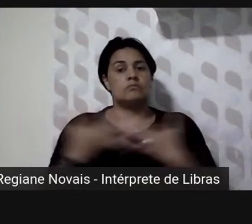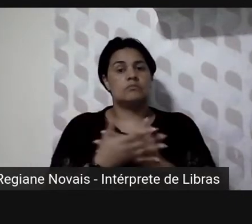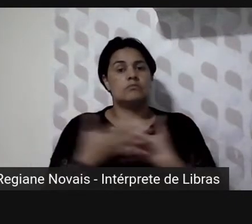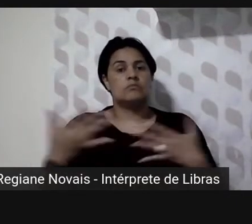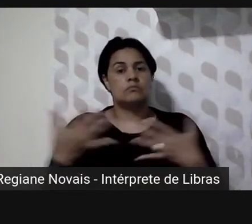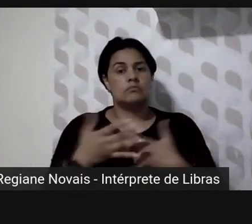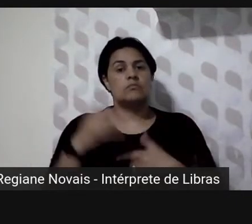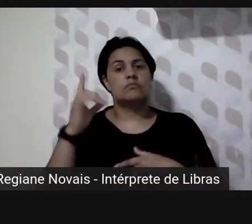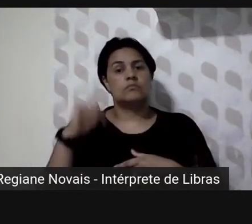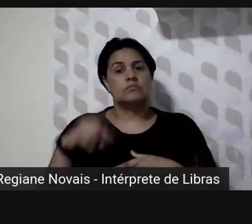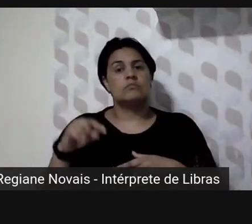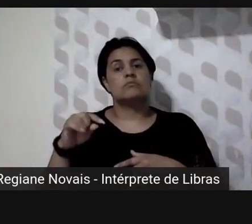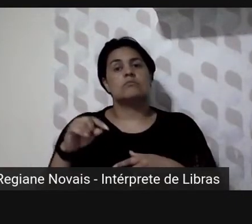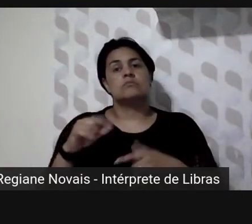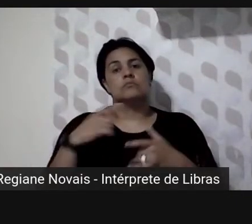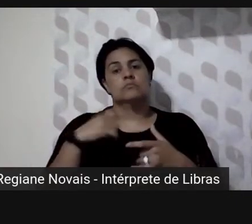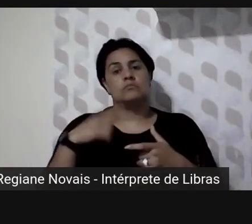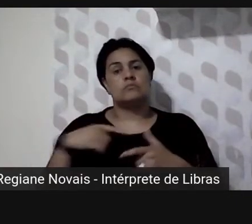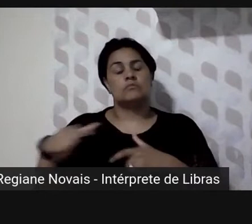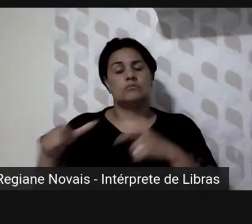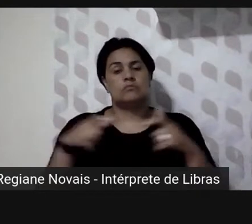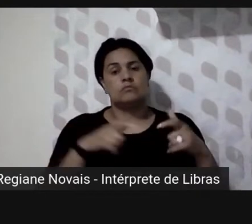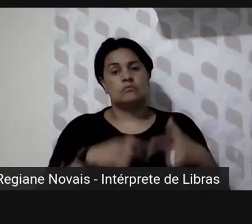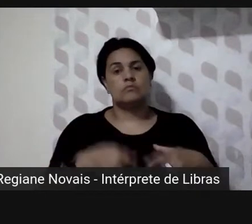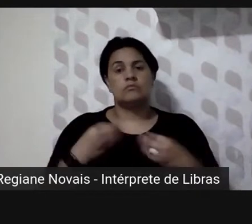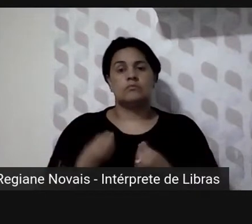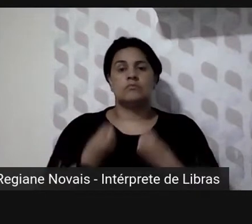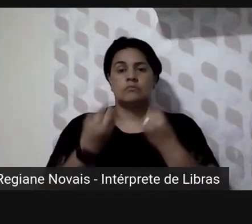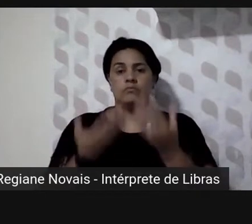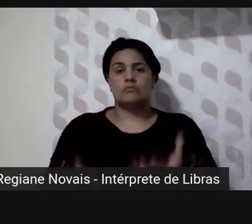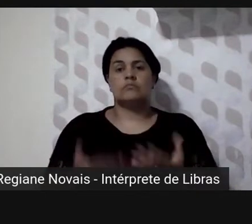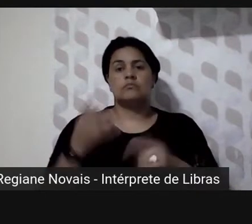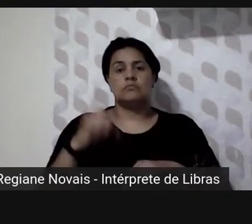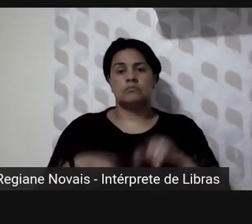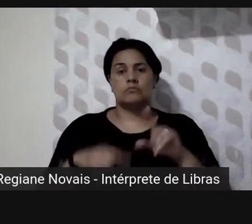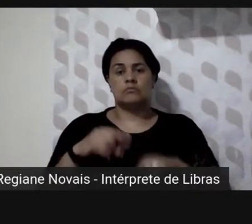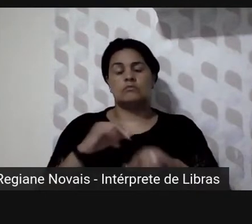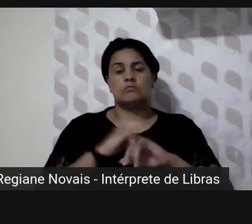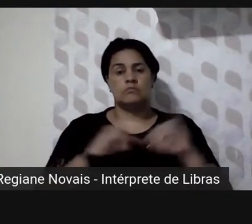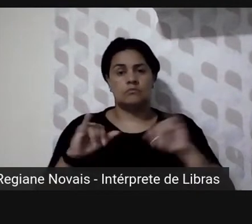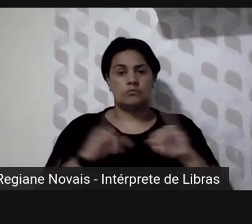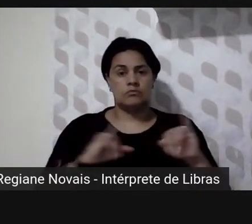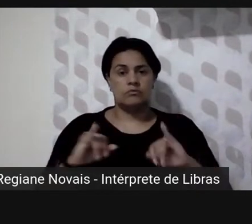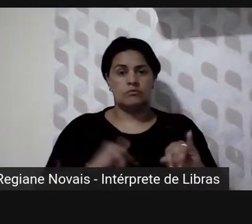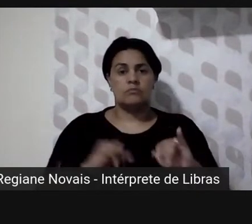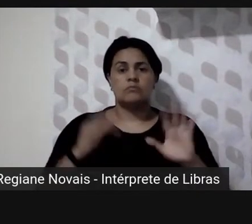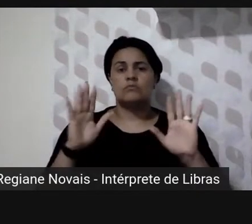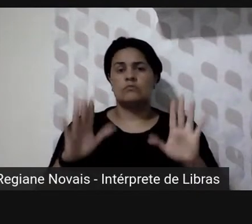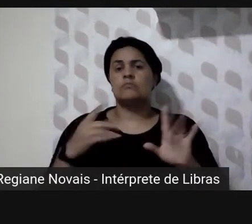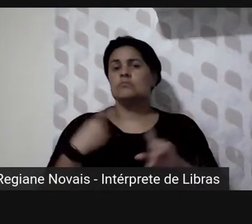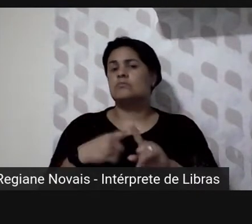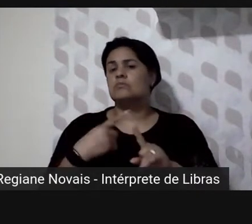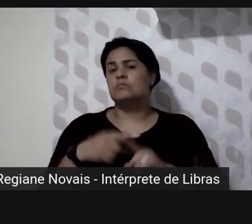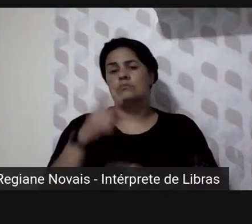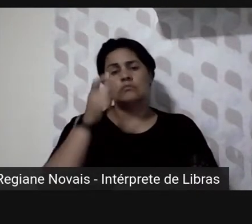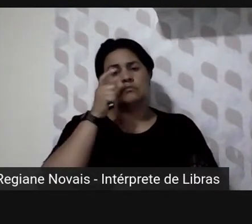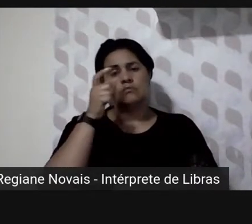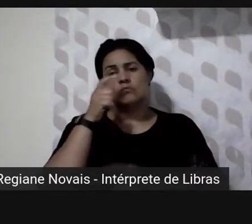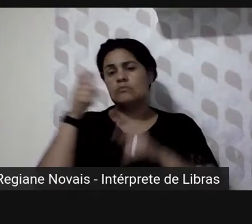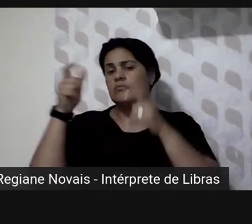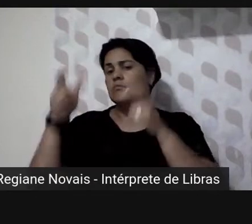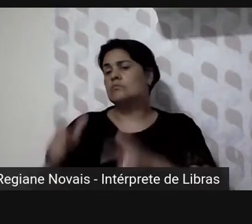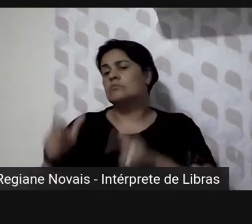as unidades que oferecem produtos e serviços de informação porque não interessa o tipo de natureza informacional se é suporte